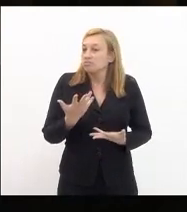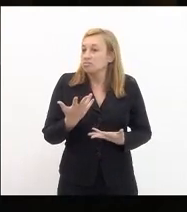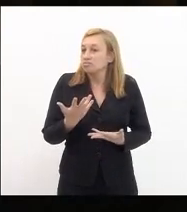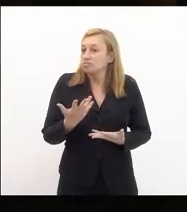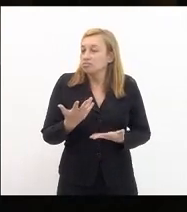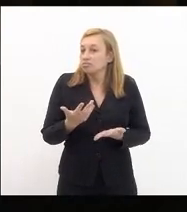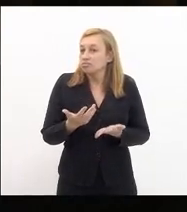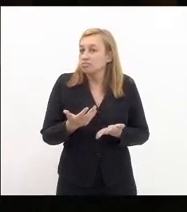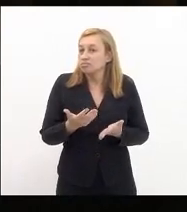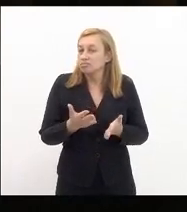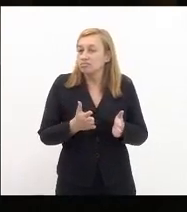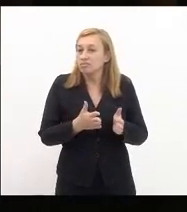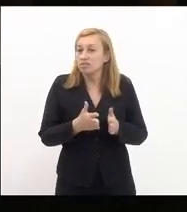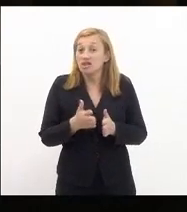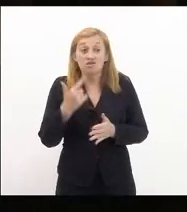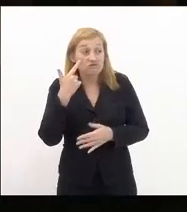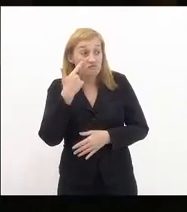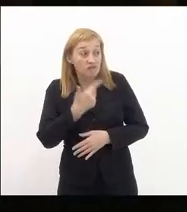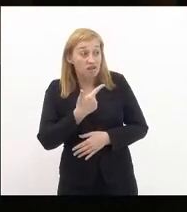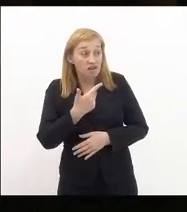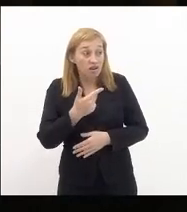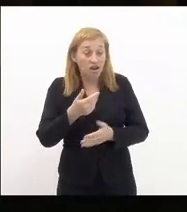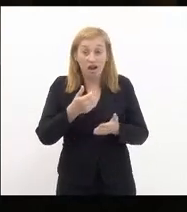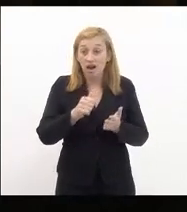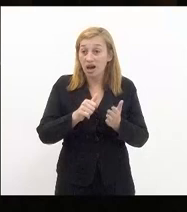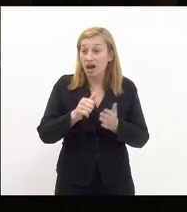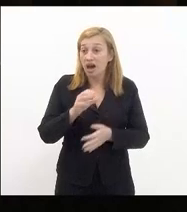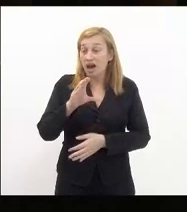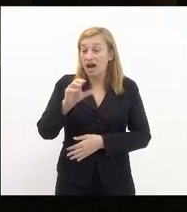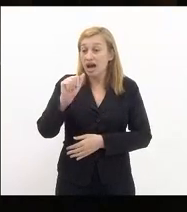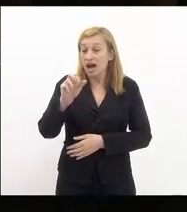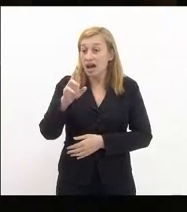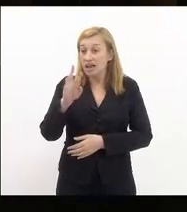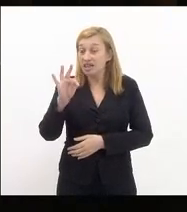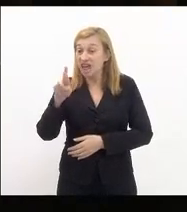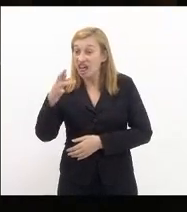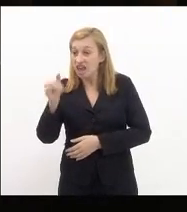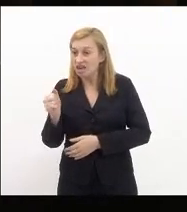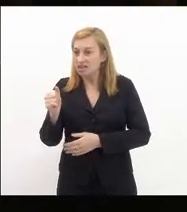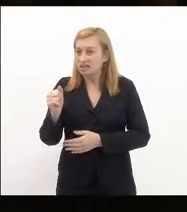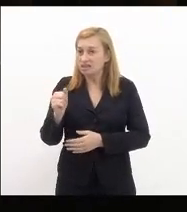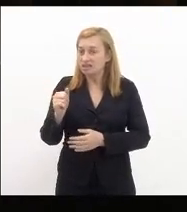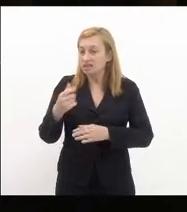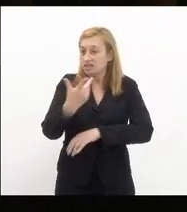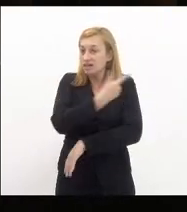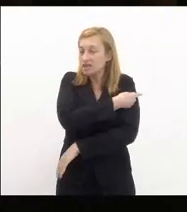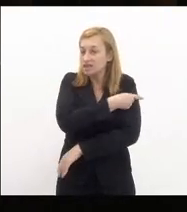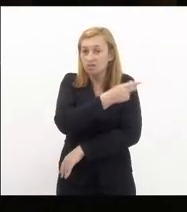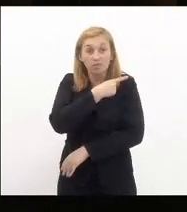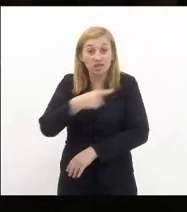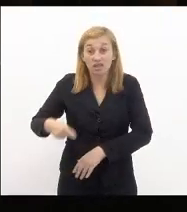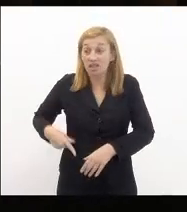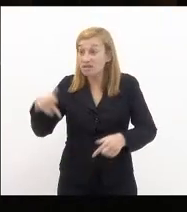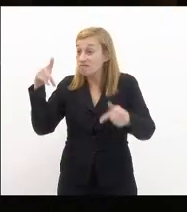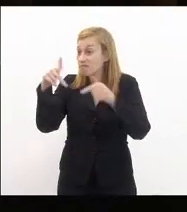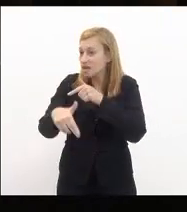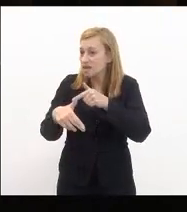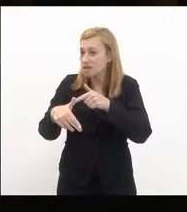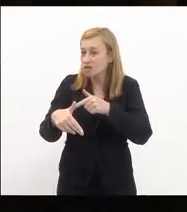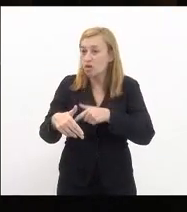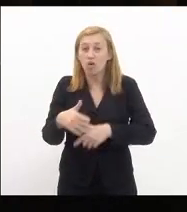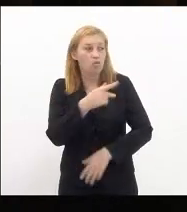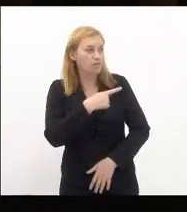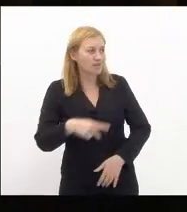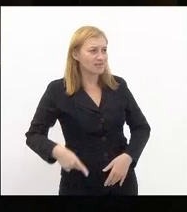carteira de vacina do senhor presidente porque ele nos impediu o presidente da transparência